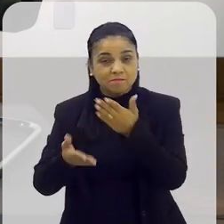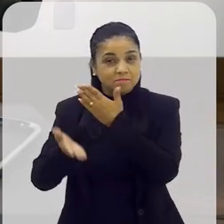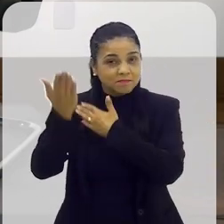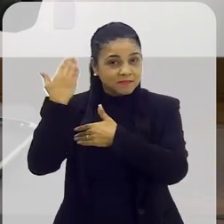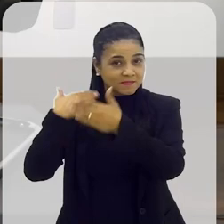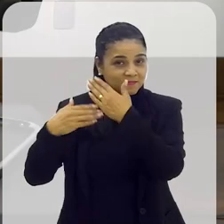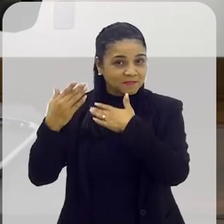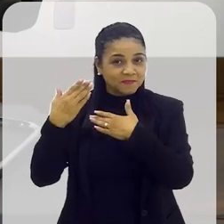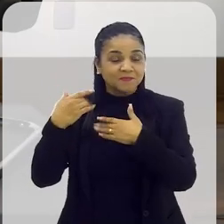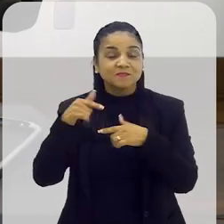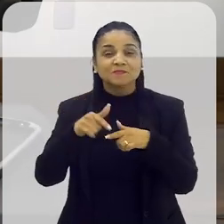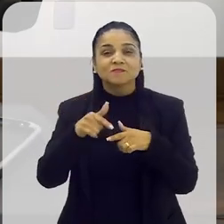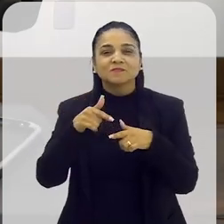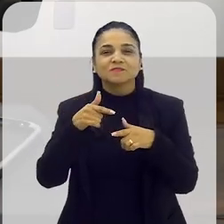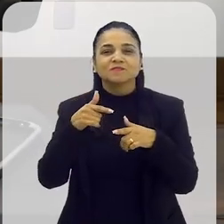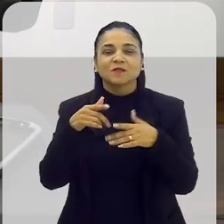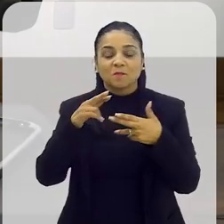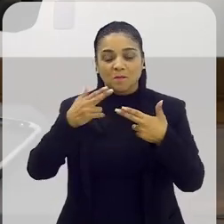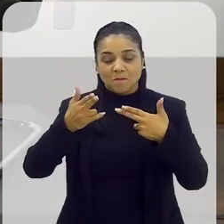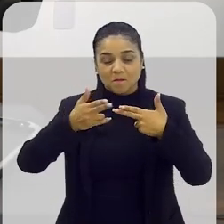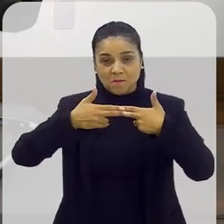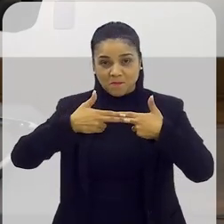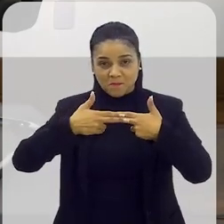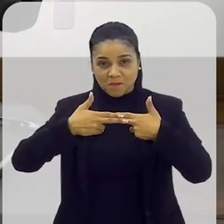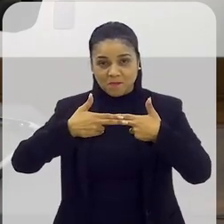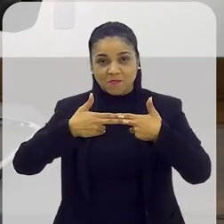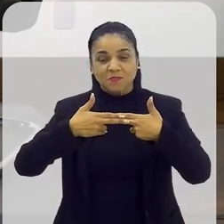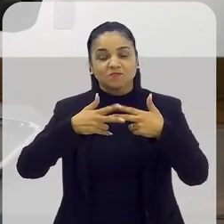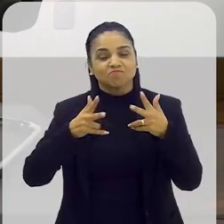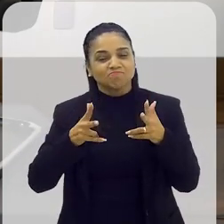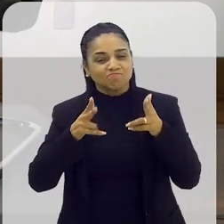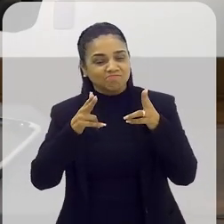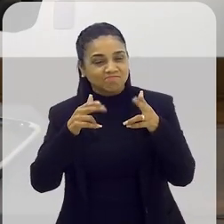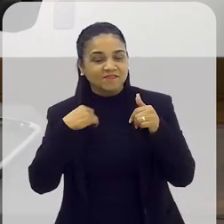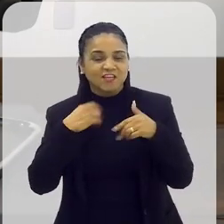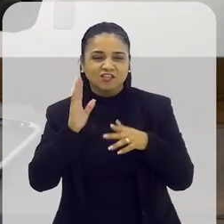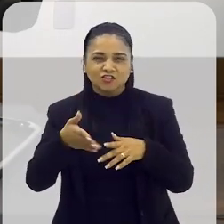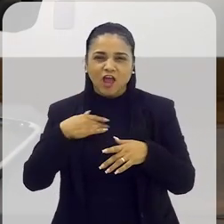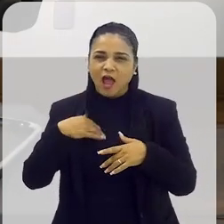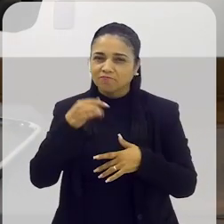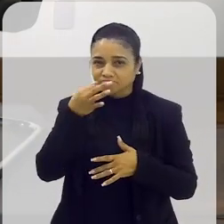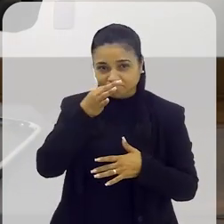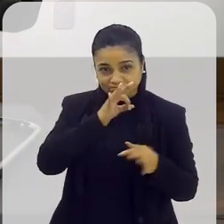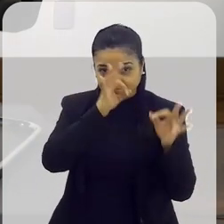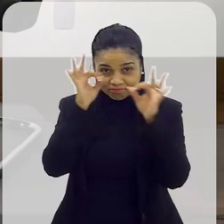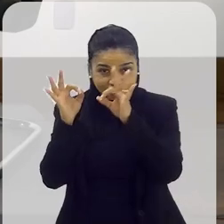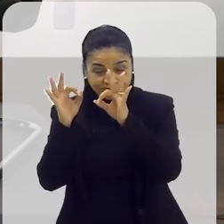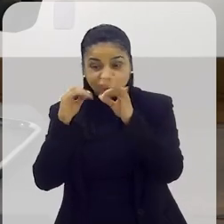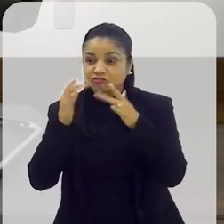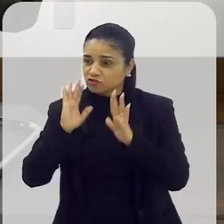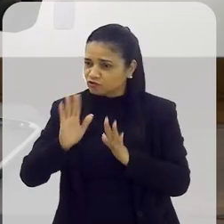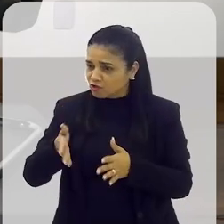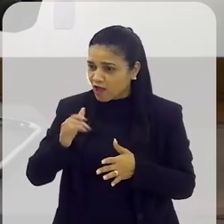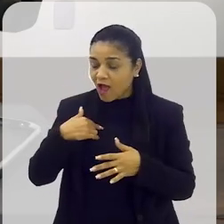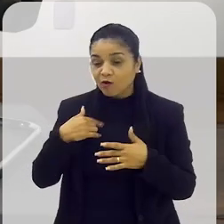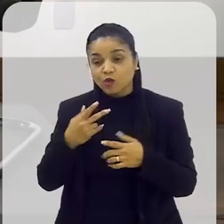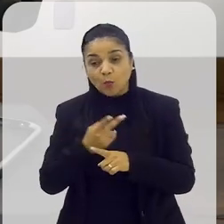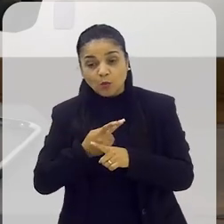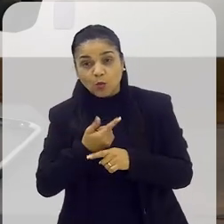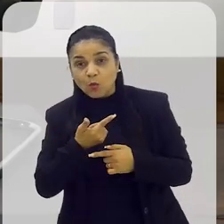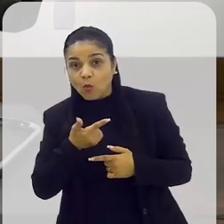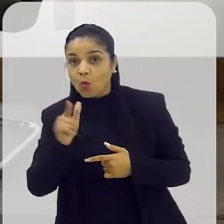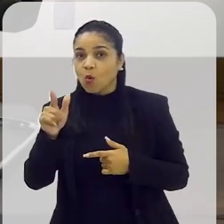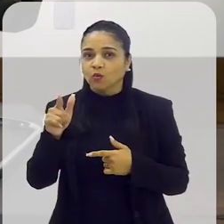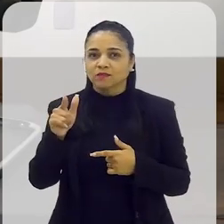foi sugerido uma série que ele veio me dizer que ele já tinha assistido, ele assistiu, falei, não, já assisti, eu estou